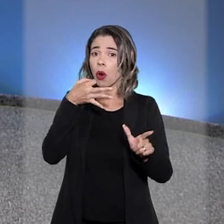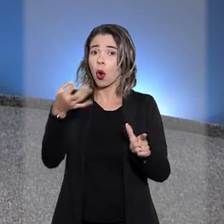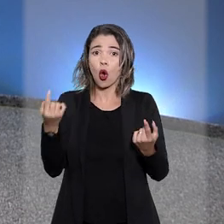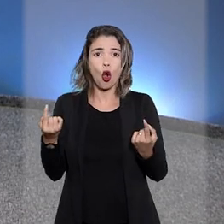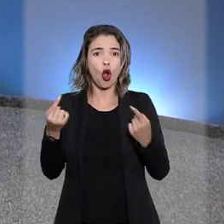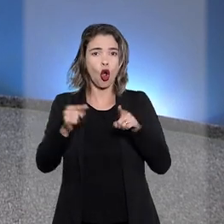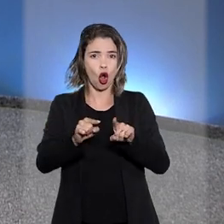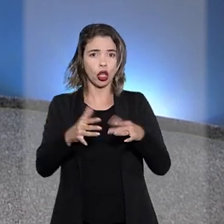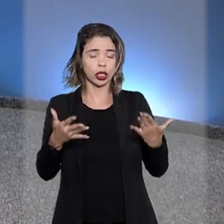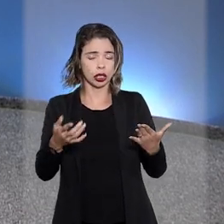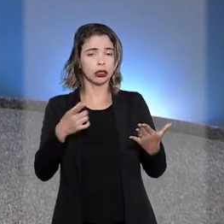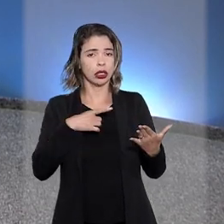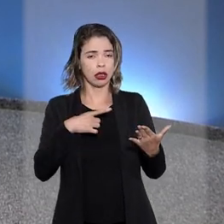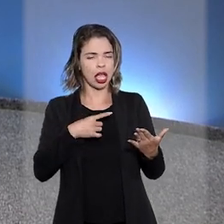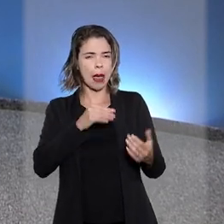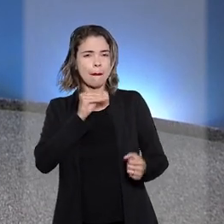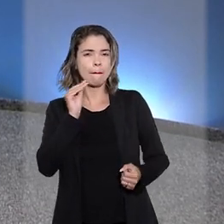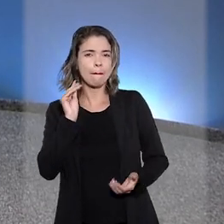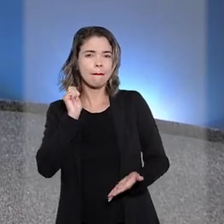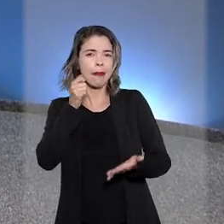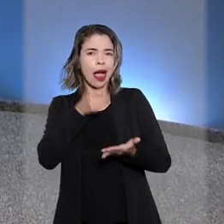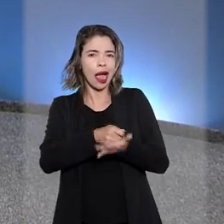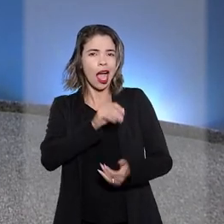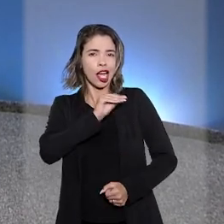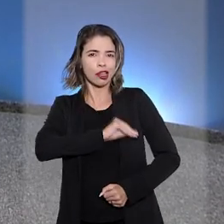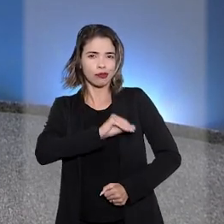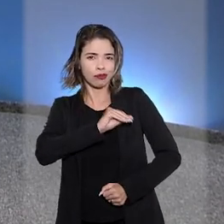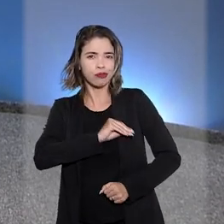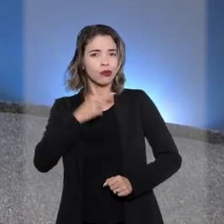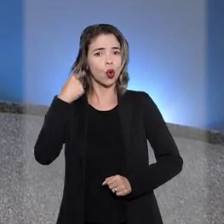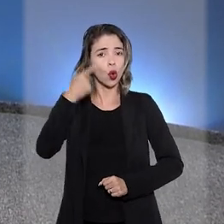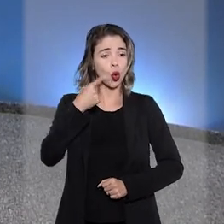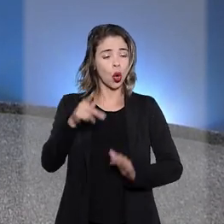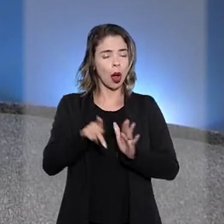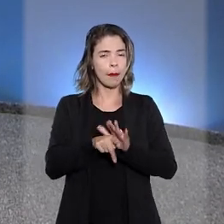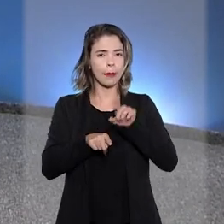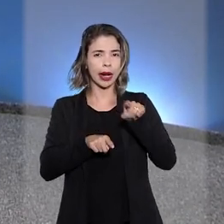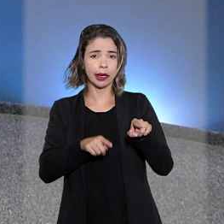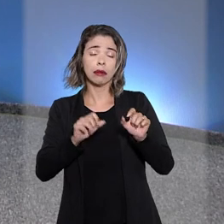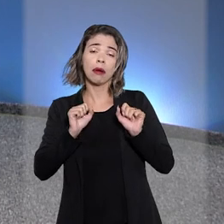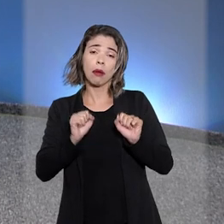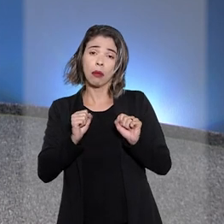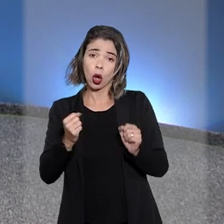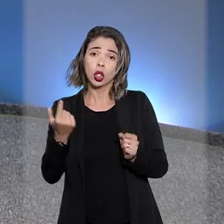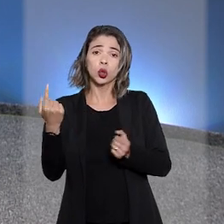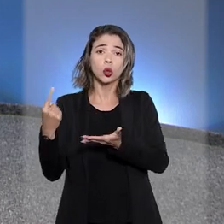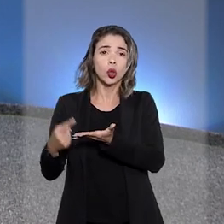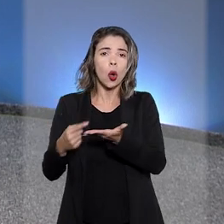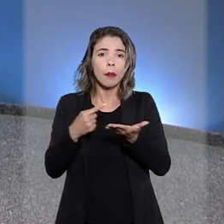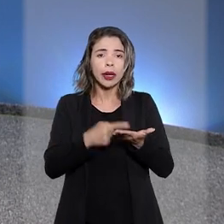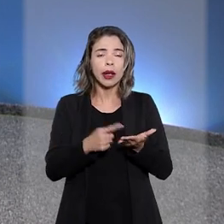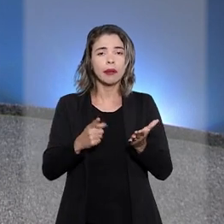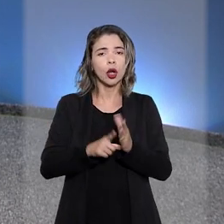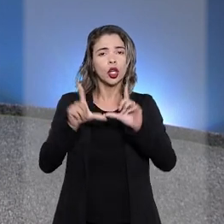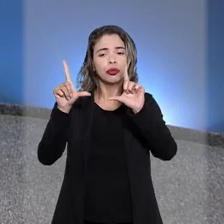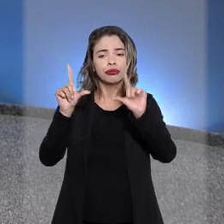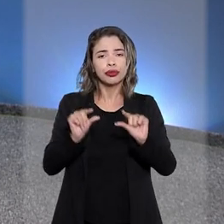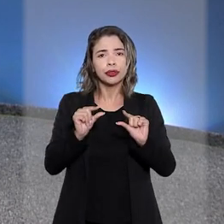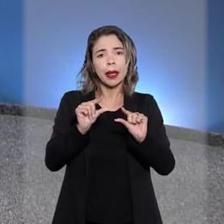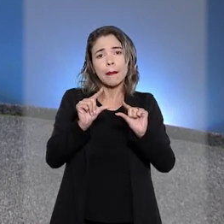advocatícios devidos ao advogado da parte excluída podem ser fixados abaixo do mínimo legal.